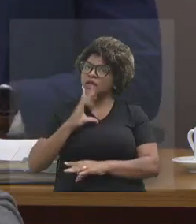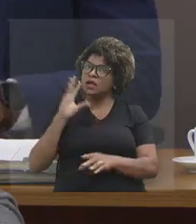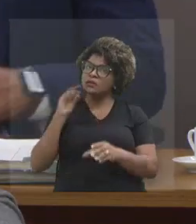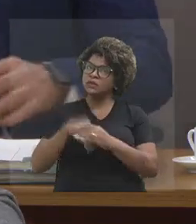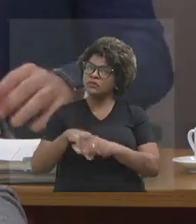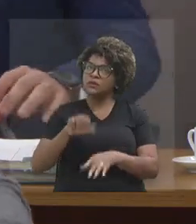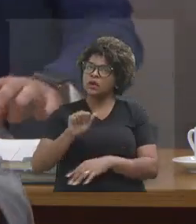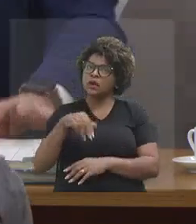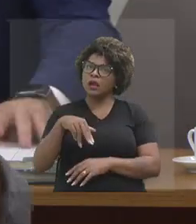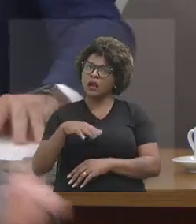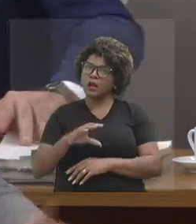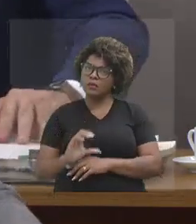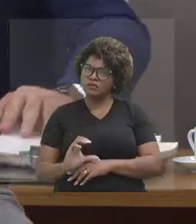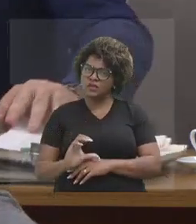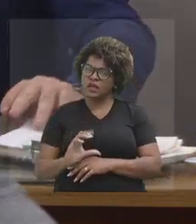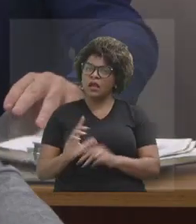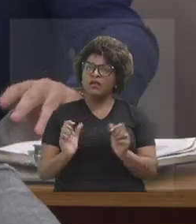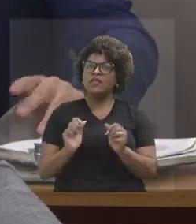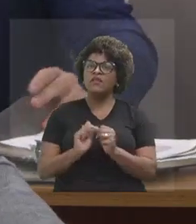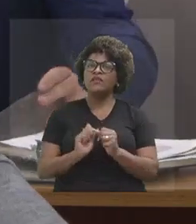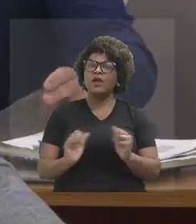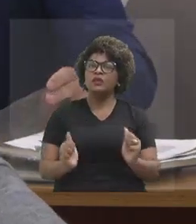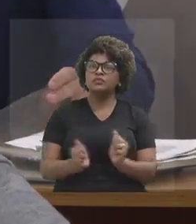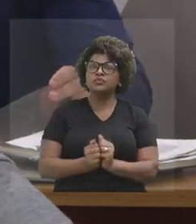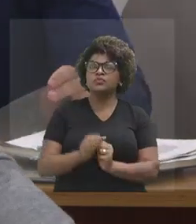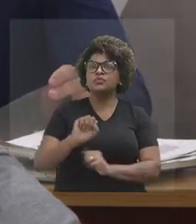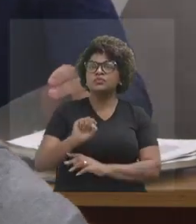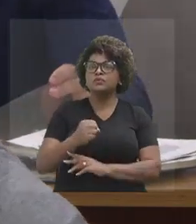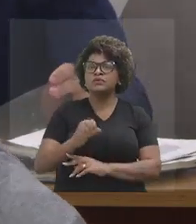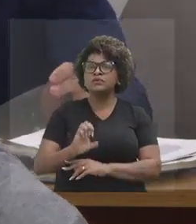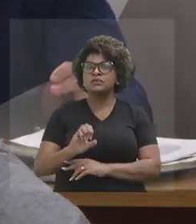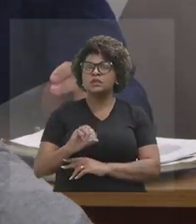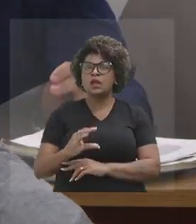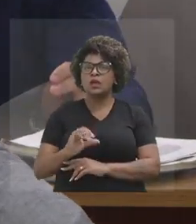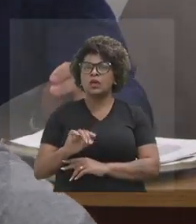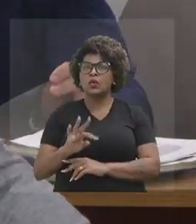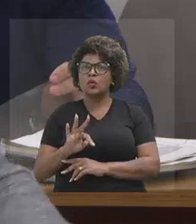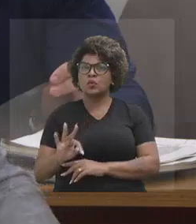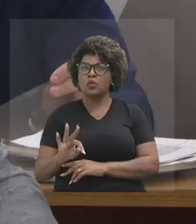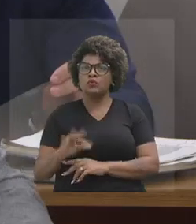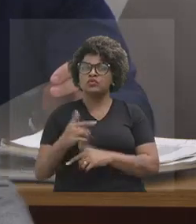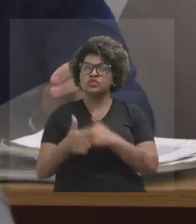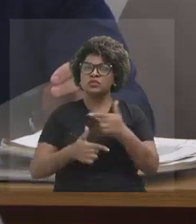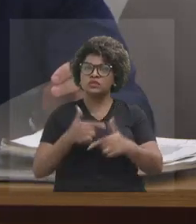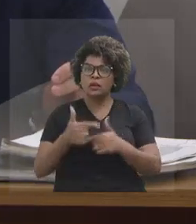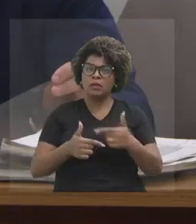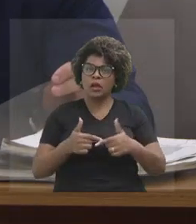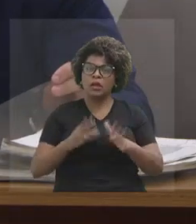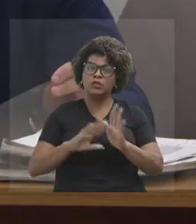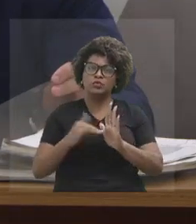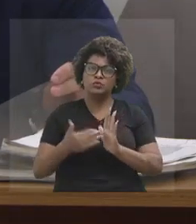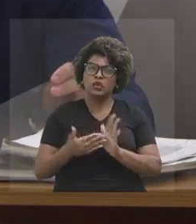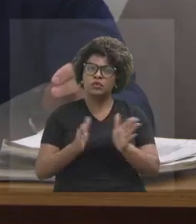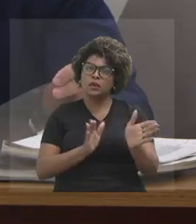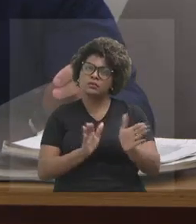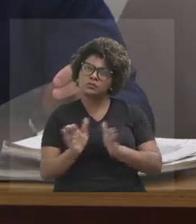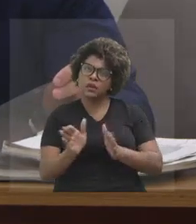a gente trabalha junto com a Secult, inclusive nós estamos, junto com a Secult, trabalhando a viabilidade e a viabilização da Lei Paulo Gustavo.